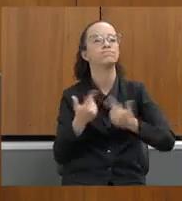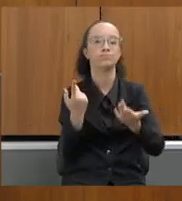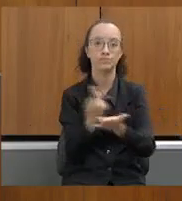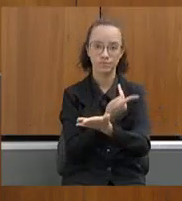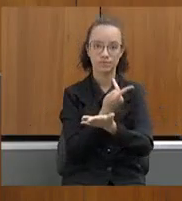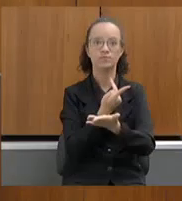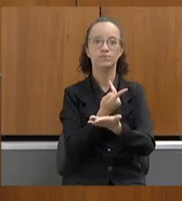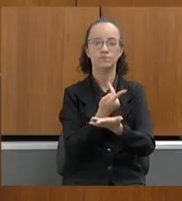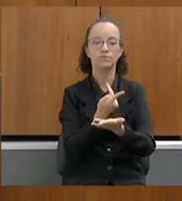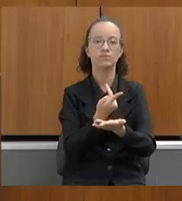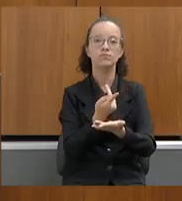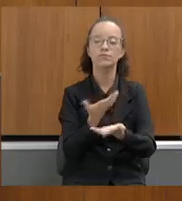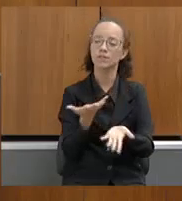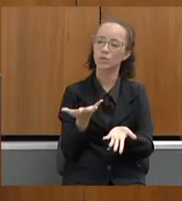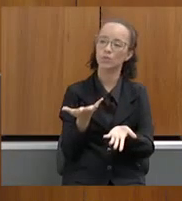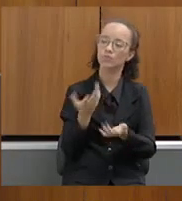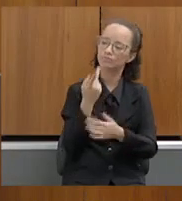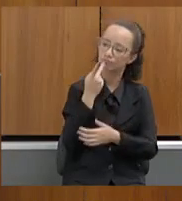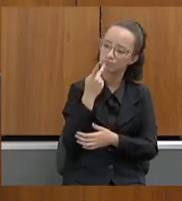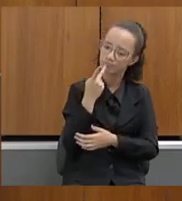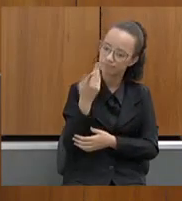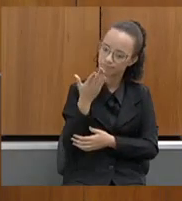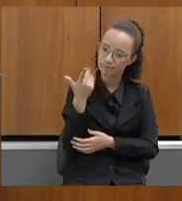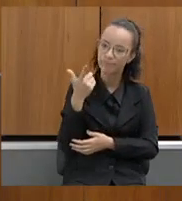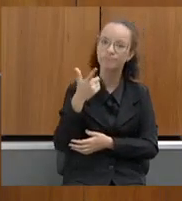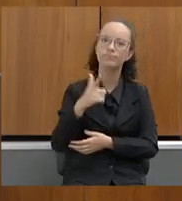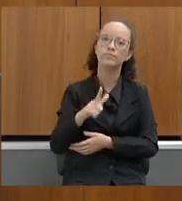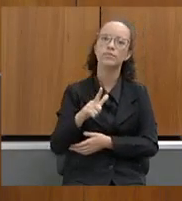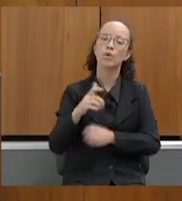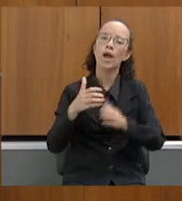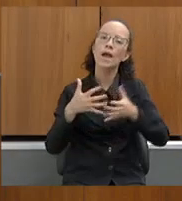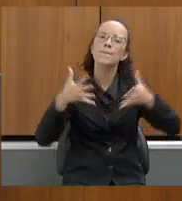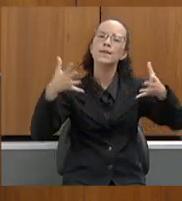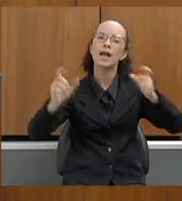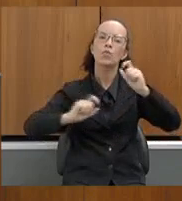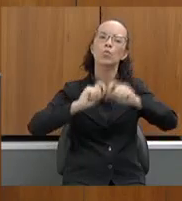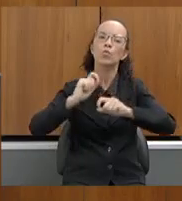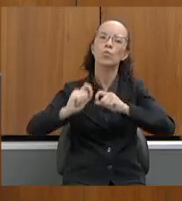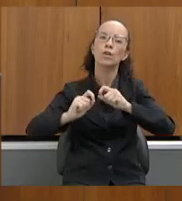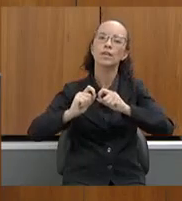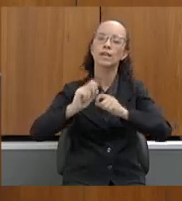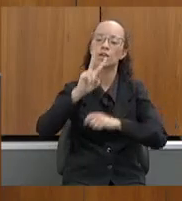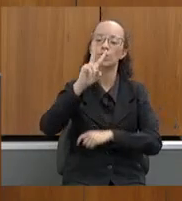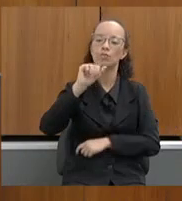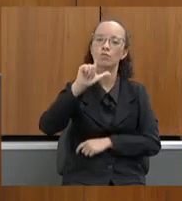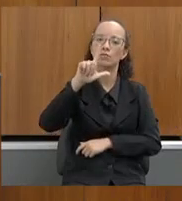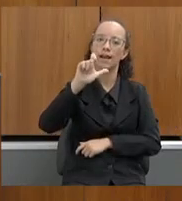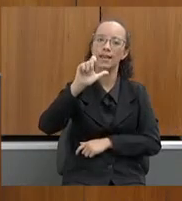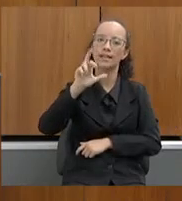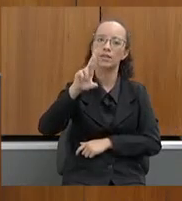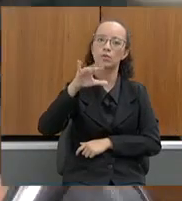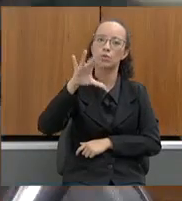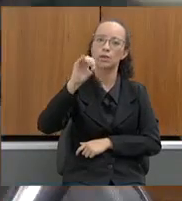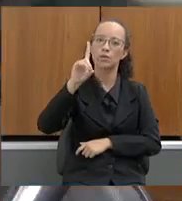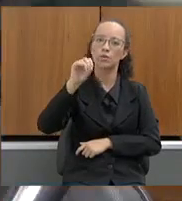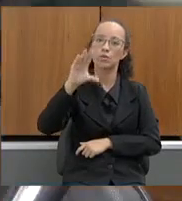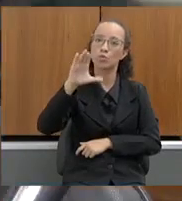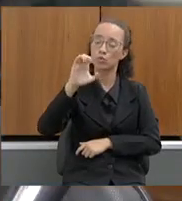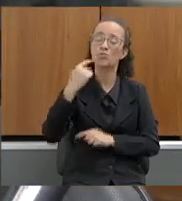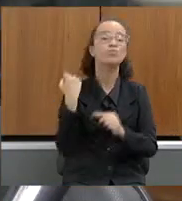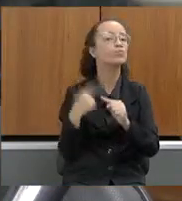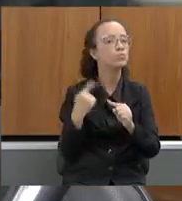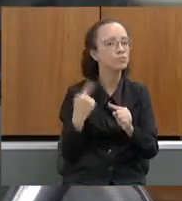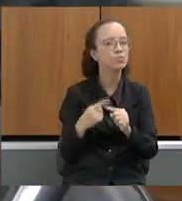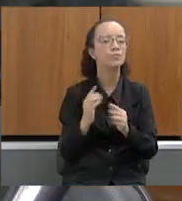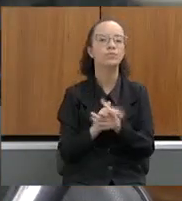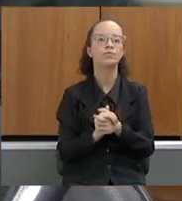fica aqui o meu apelo para que seja ampliado para a gente no Vale do Rio Doce. Por quê? O Vale do Rio